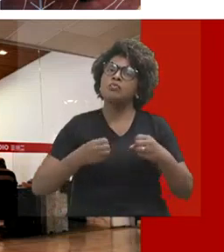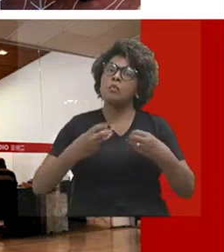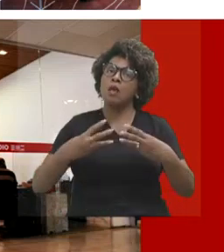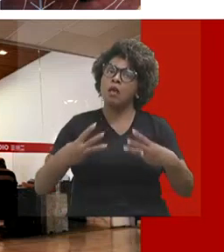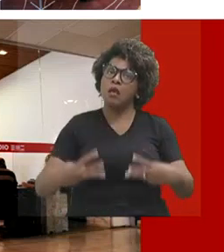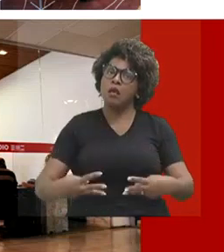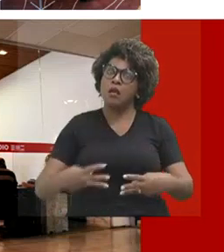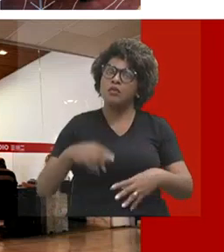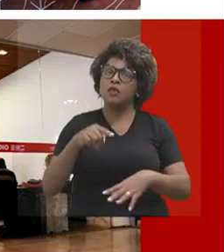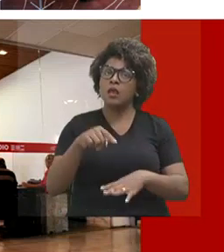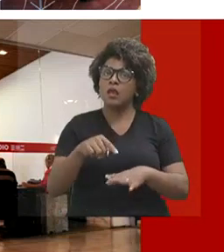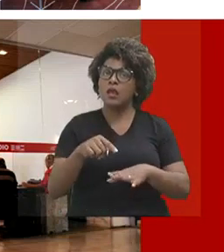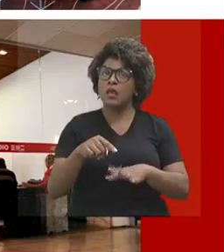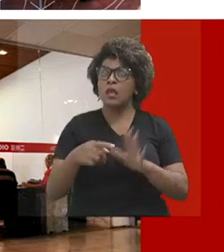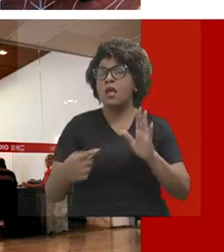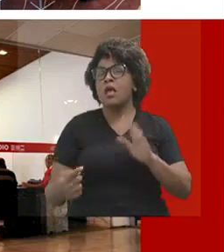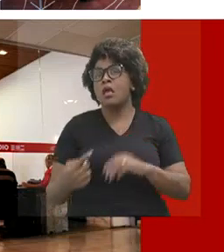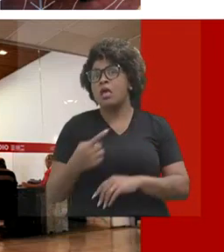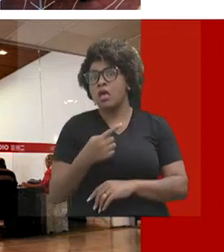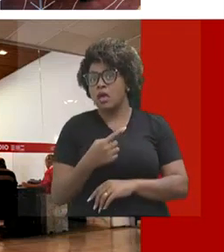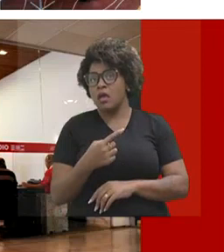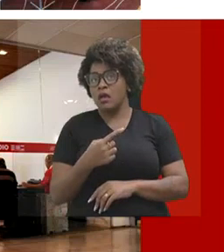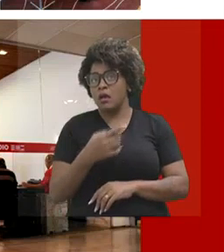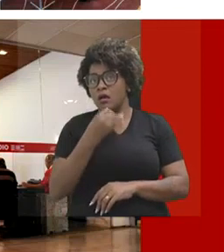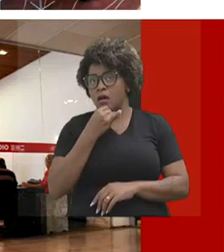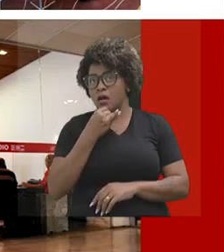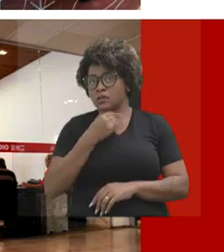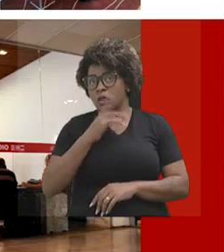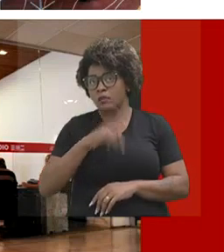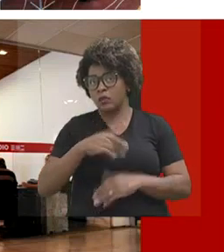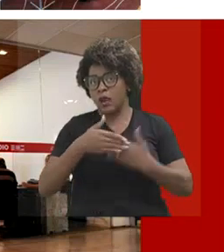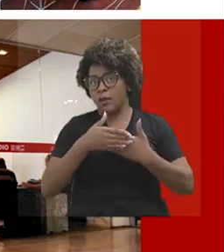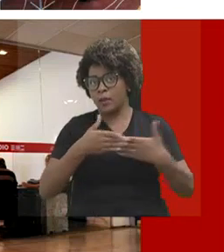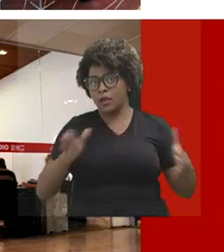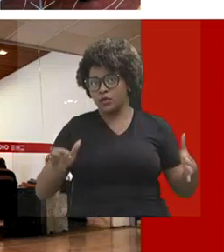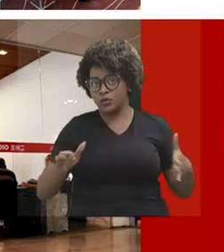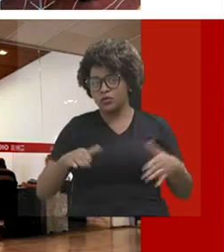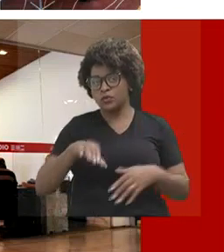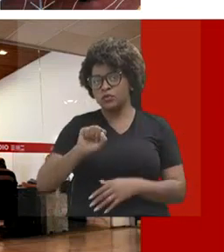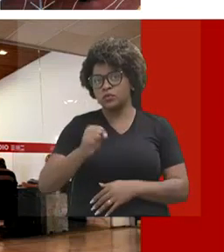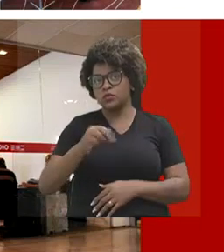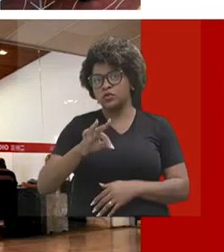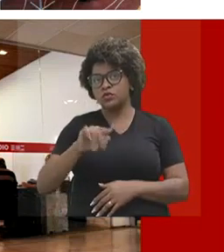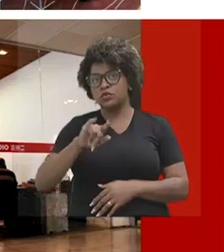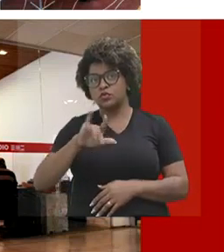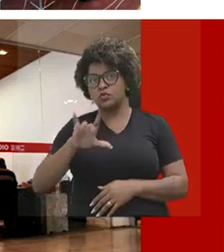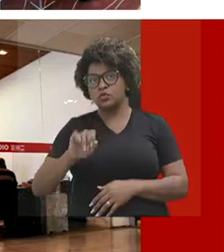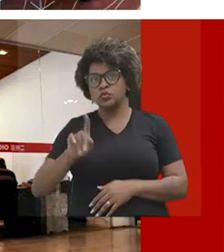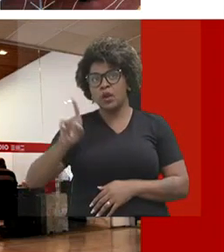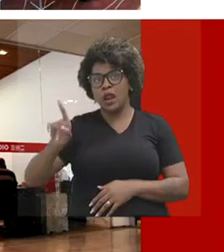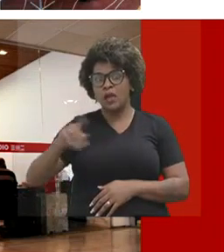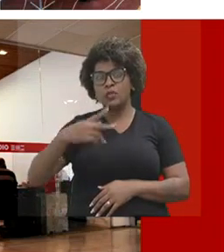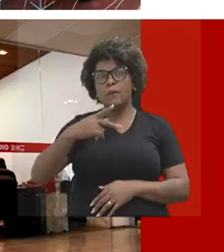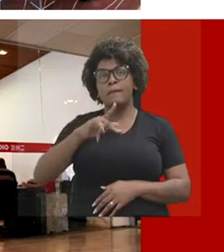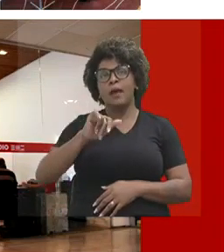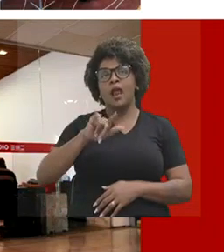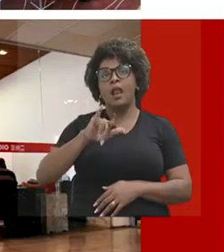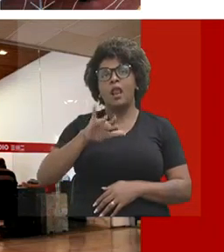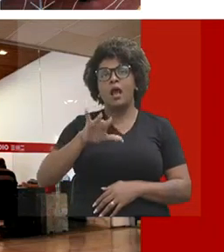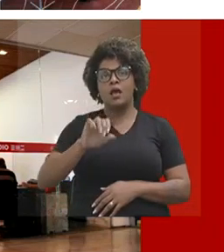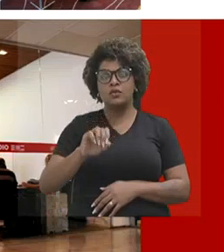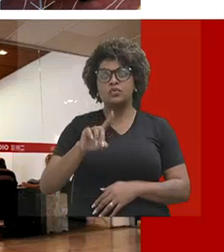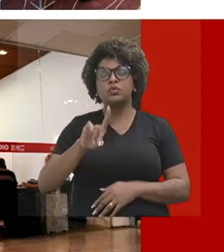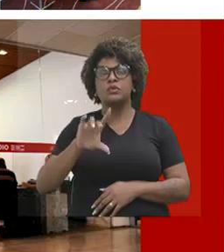a inauguração de um estúdio, cerca de dois meses, que a gente inaugurou um estúdio no Palácio das Artes, estúdio EMC, onde a gente tem feito, pelo menos uma vez por